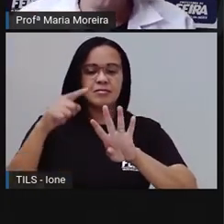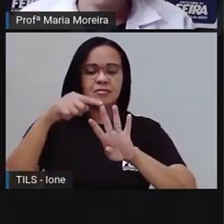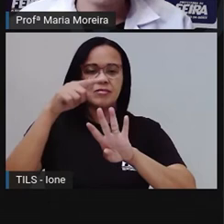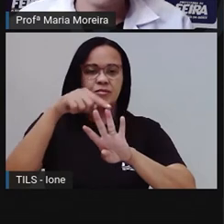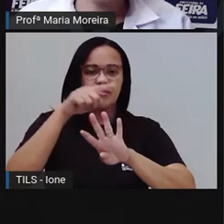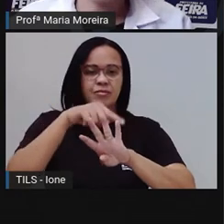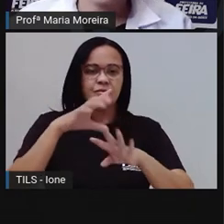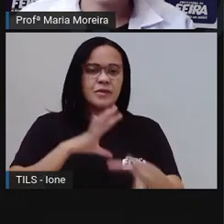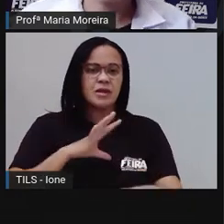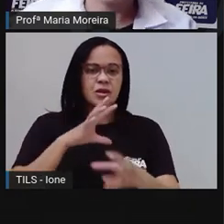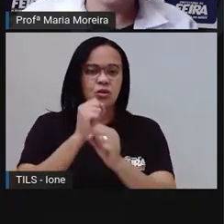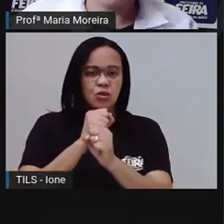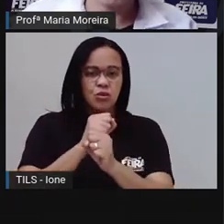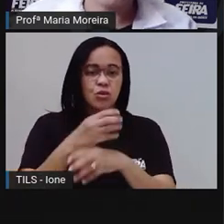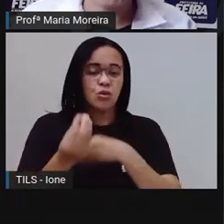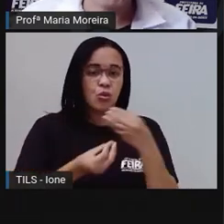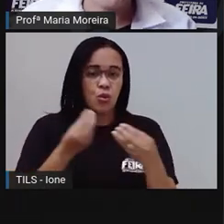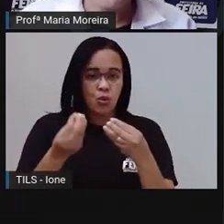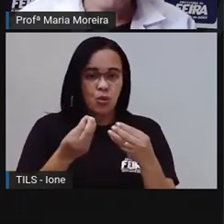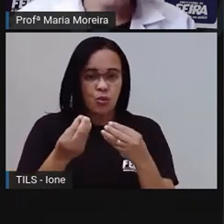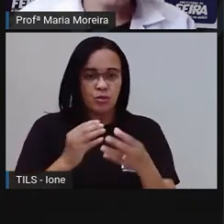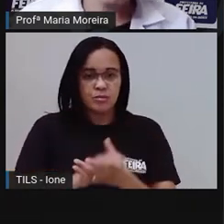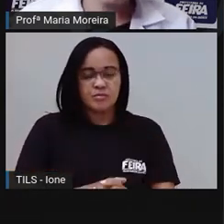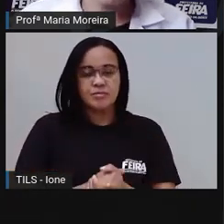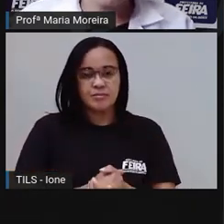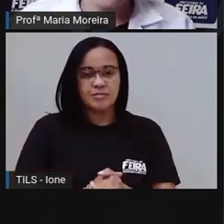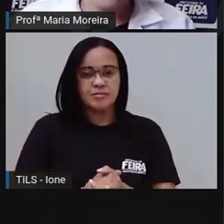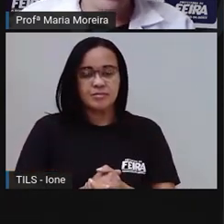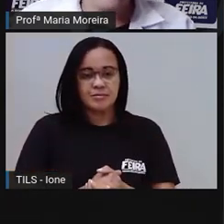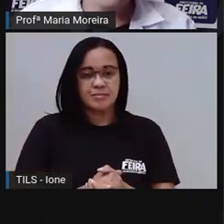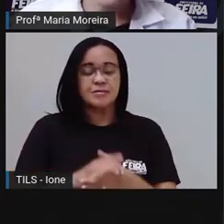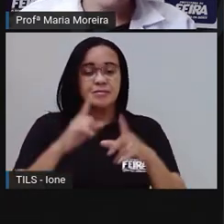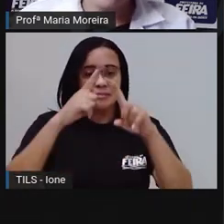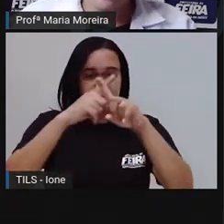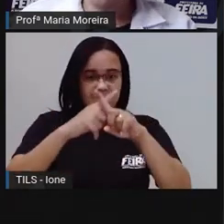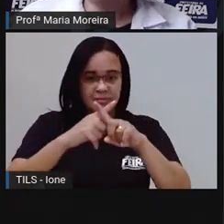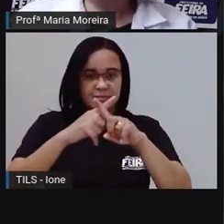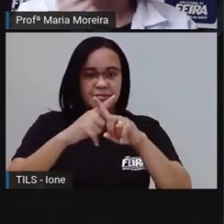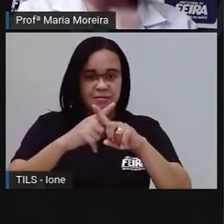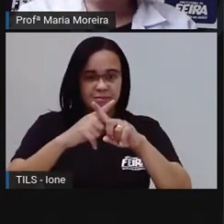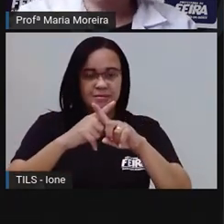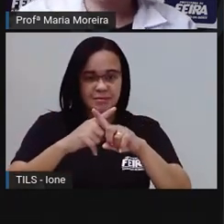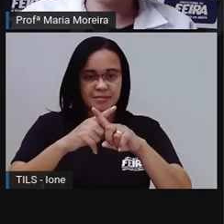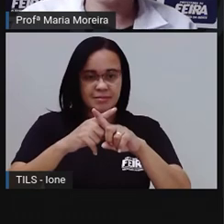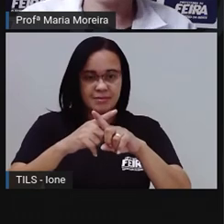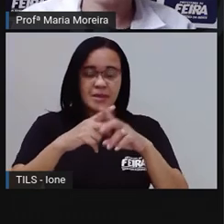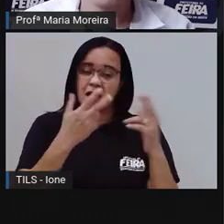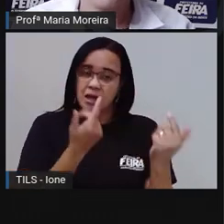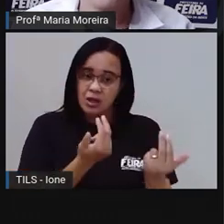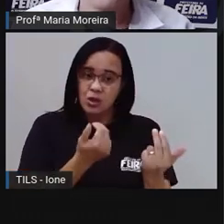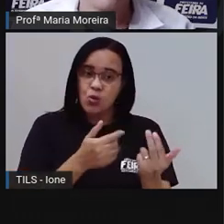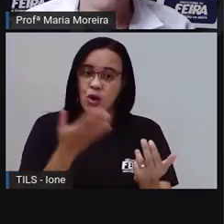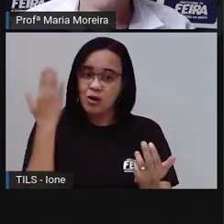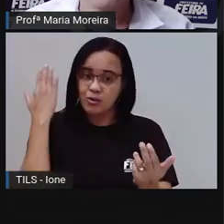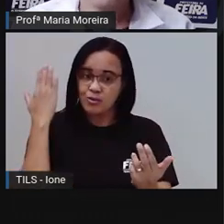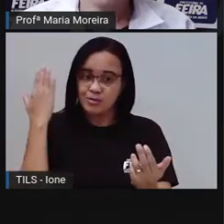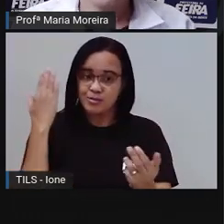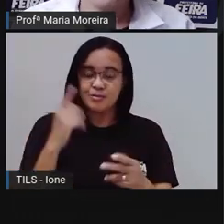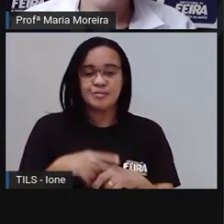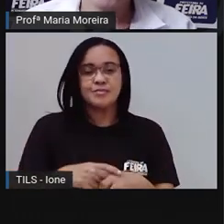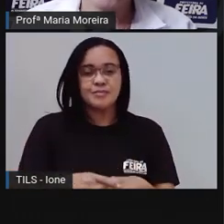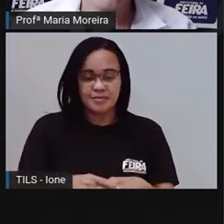A vai completar e representar o quê? Com uma multiplicação. Do mesmo jeito que a gente fez na atividade anterior.